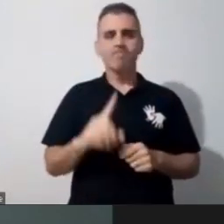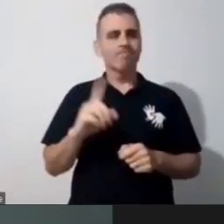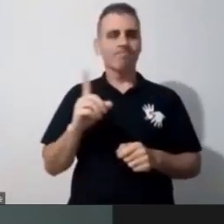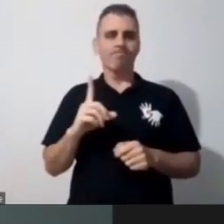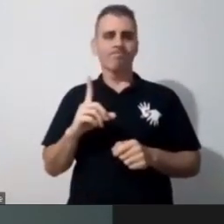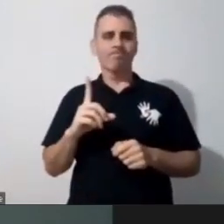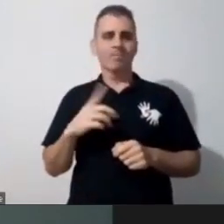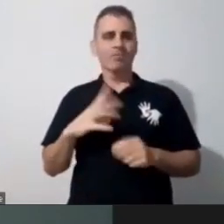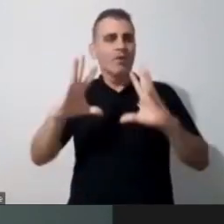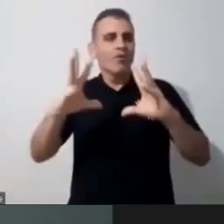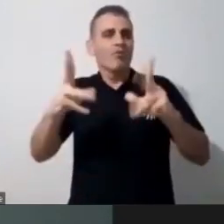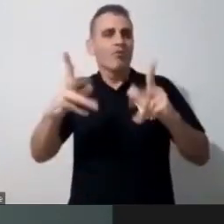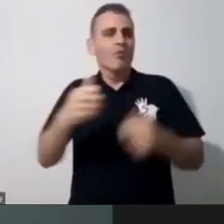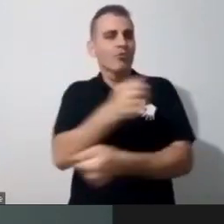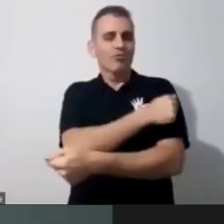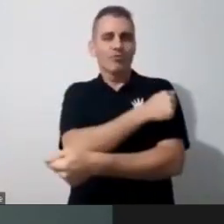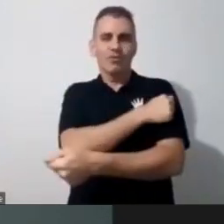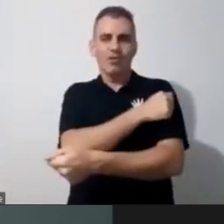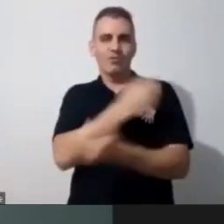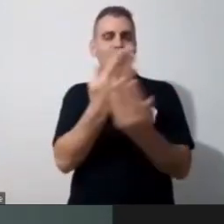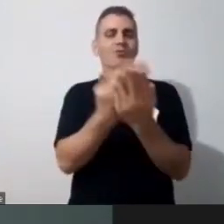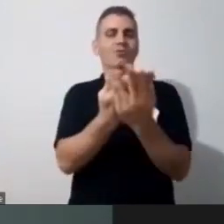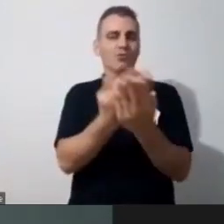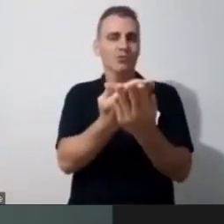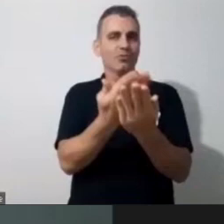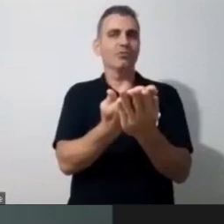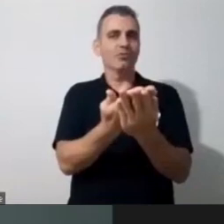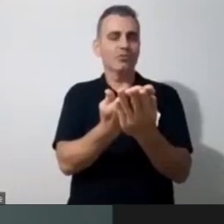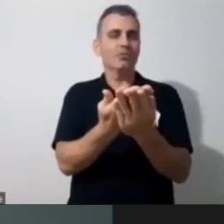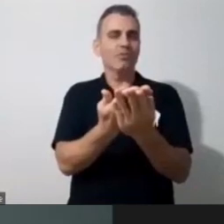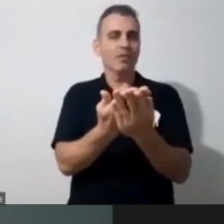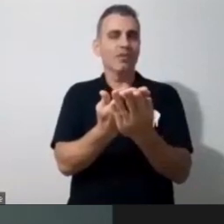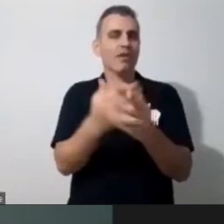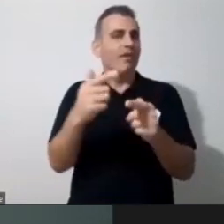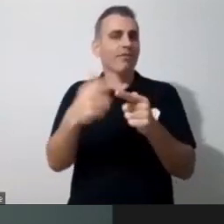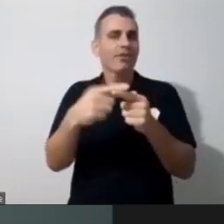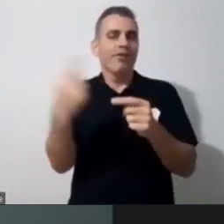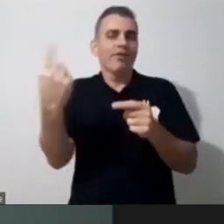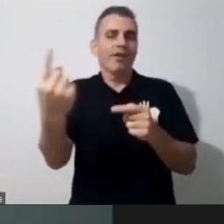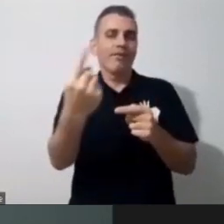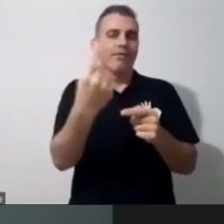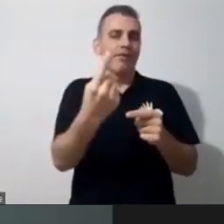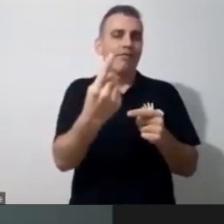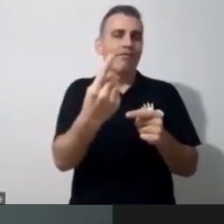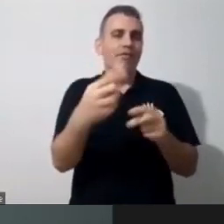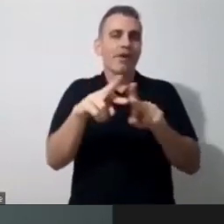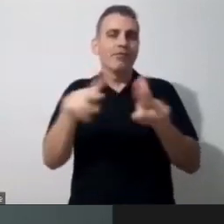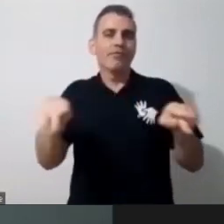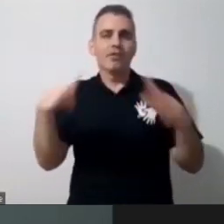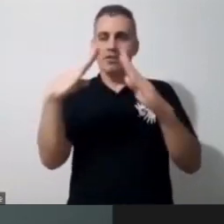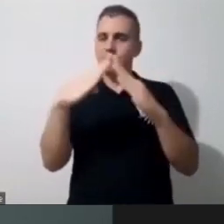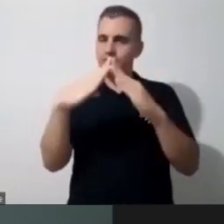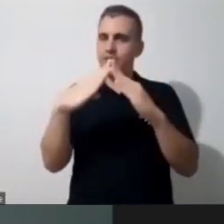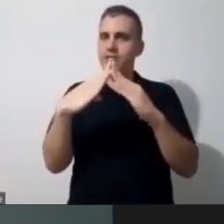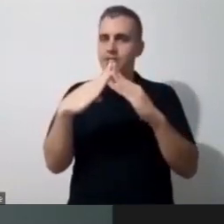os alunos da sala de aula. Acho que foi um convite aos professores a repensar o seu planejamento. Acho que essa é a minha contribuição